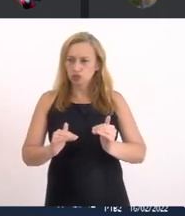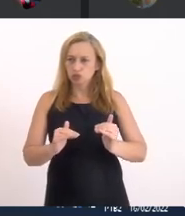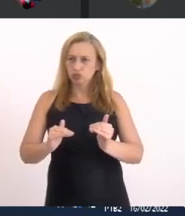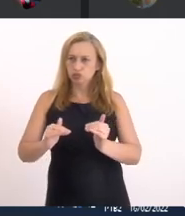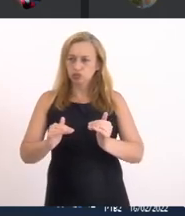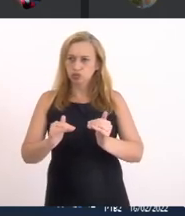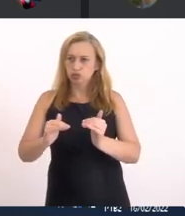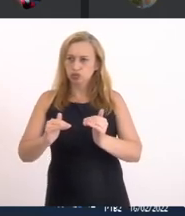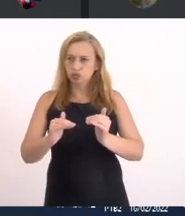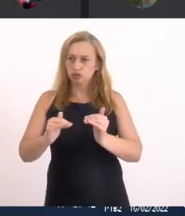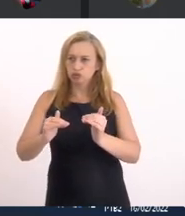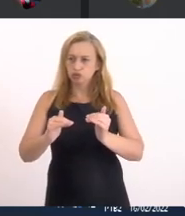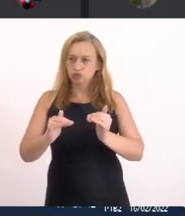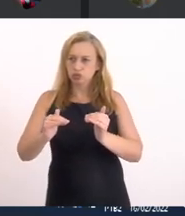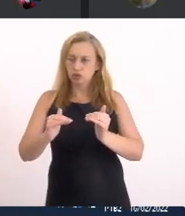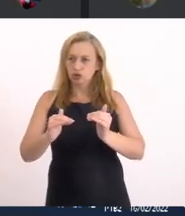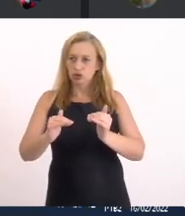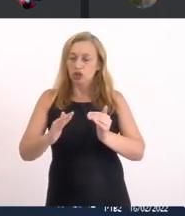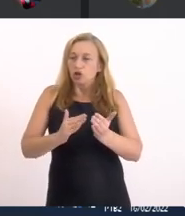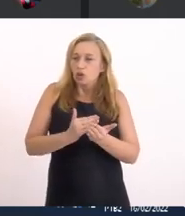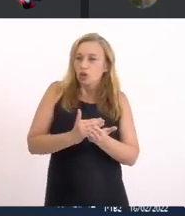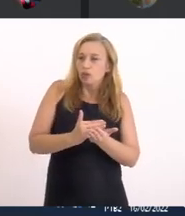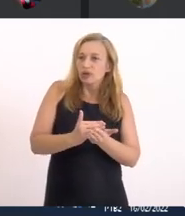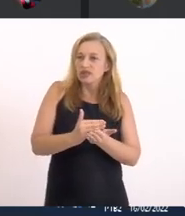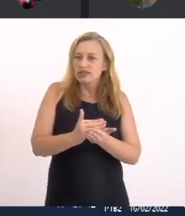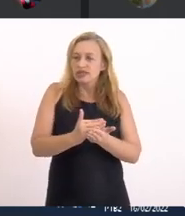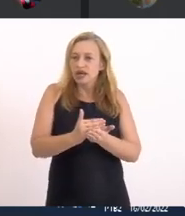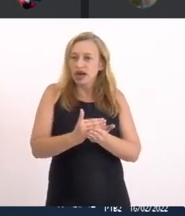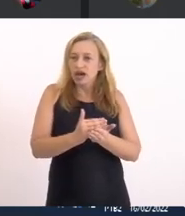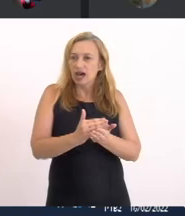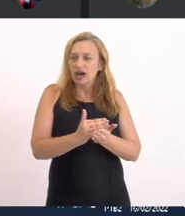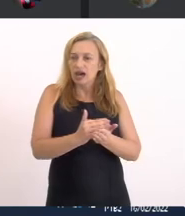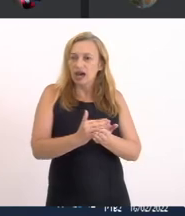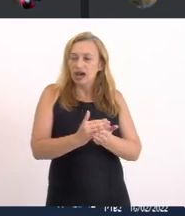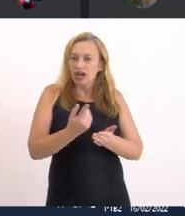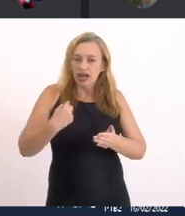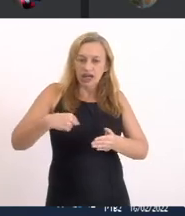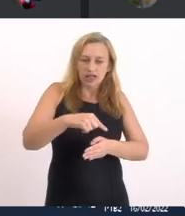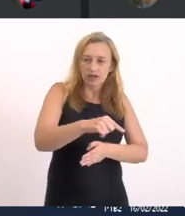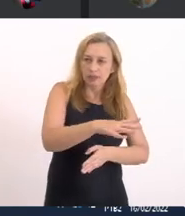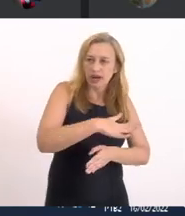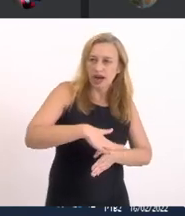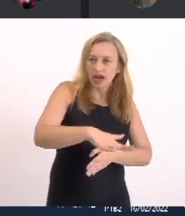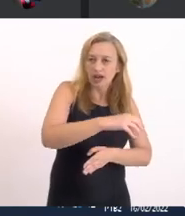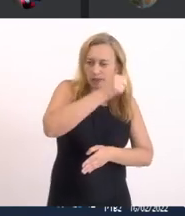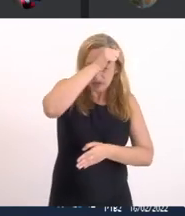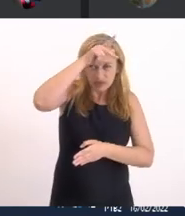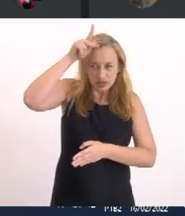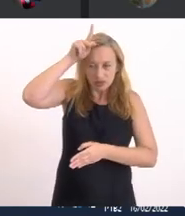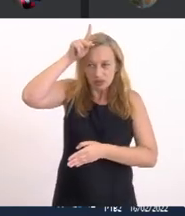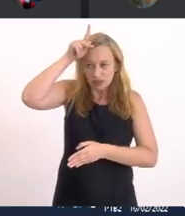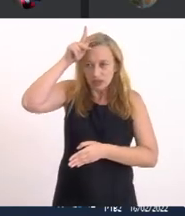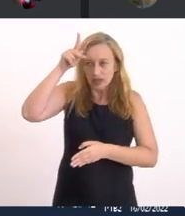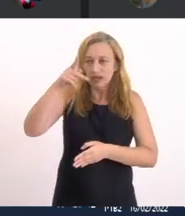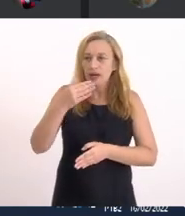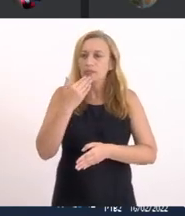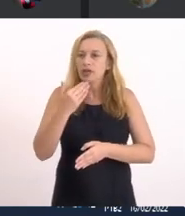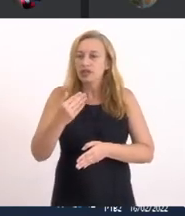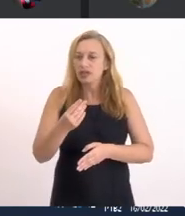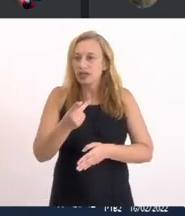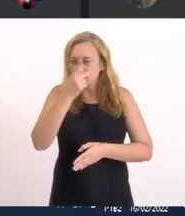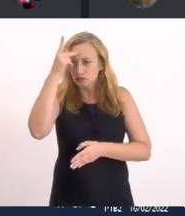subir Então se começarem A ocupar essas áreas Daqui a pouco A prefeitura vai ter que ir lá Se desapropriar Para poder